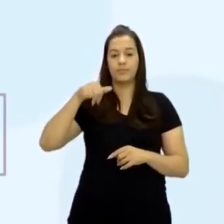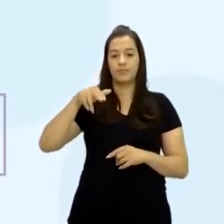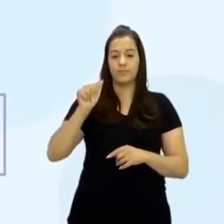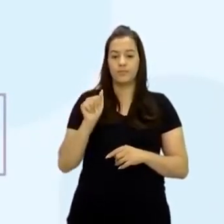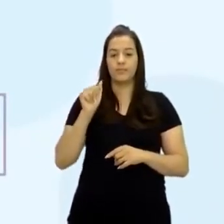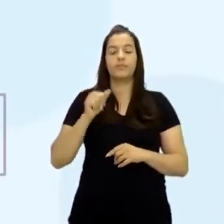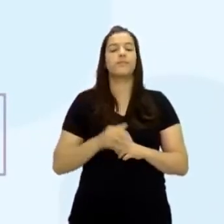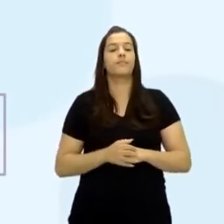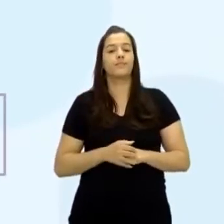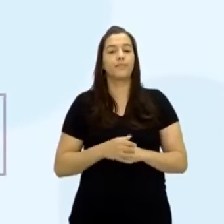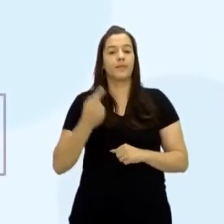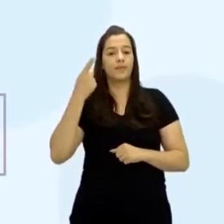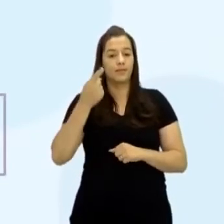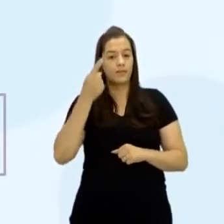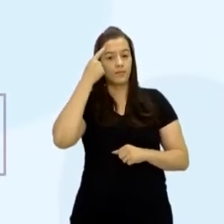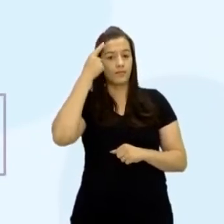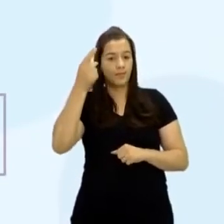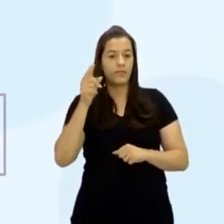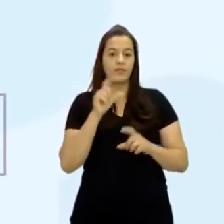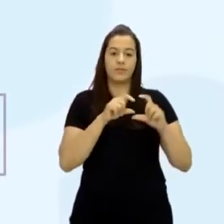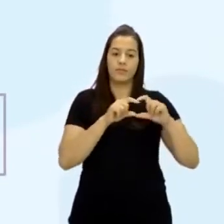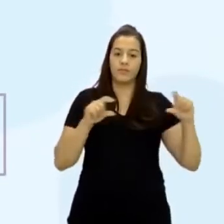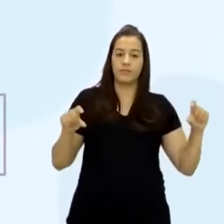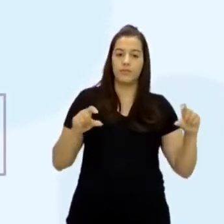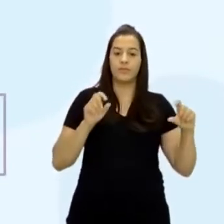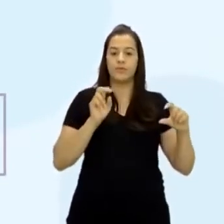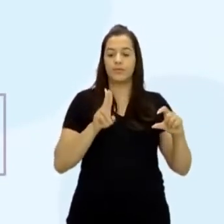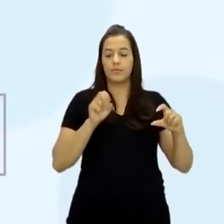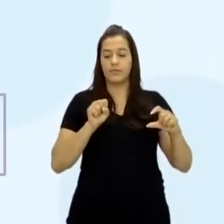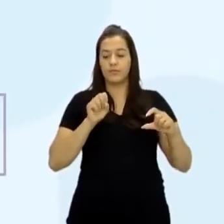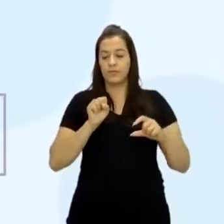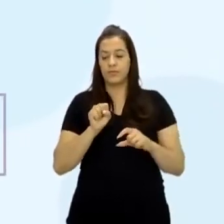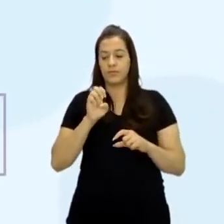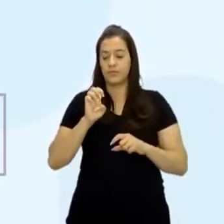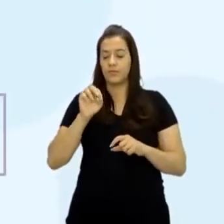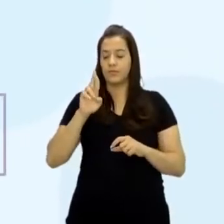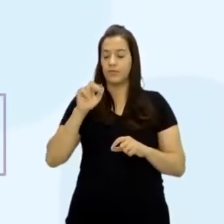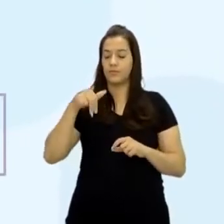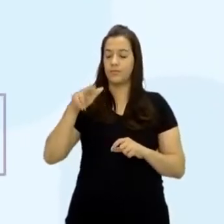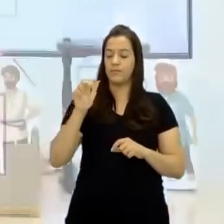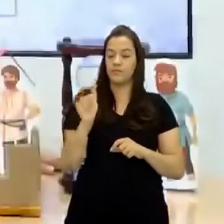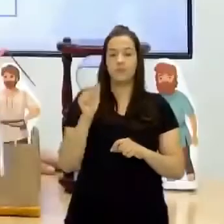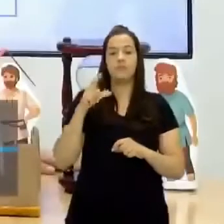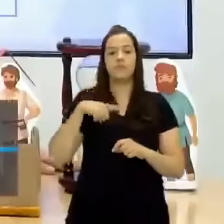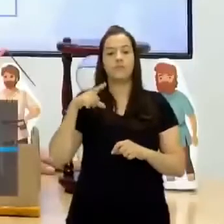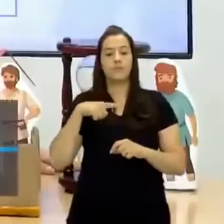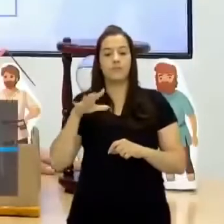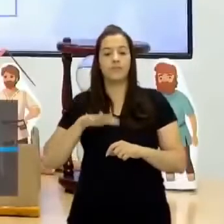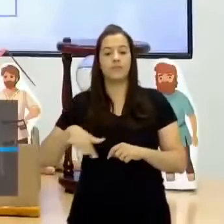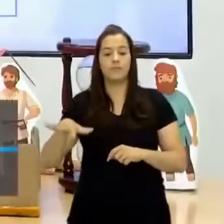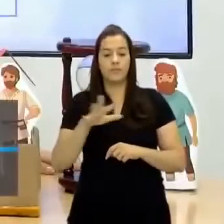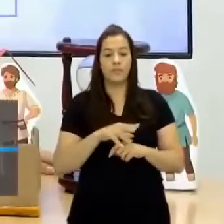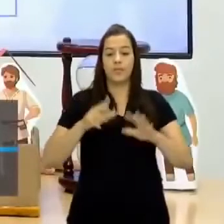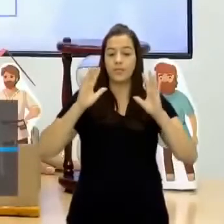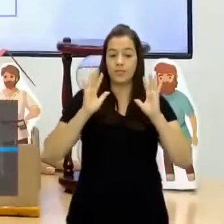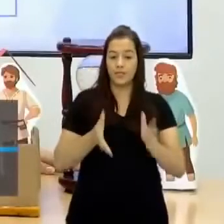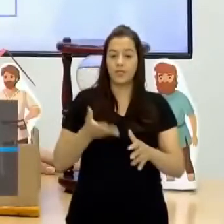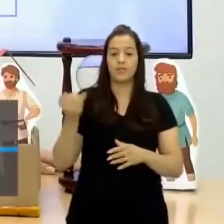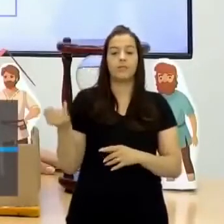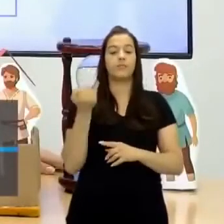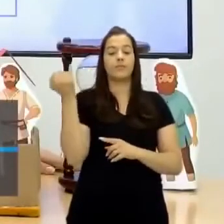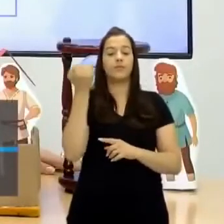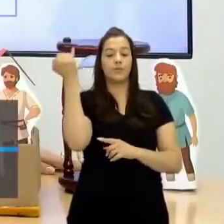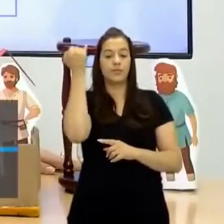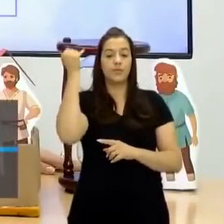Sexto ano. Vocês ainda vão ouvir esse termo. Suzerana dos suzeranos. Porque, olha só, se o suzerano já é importante